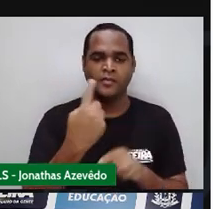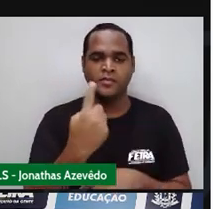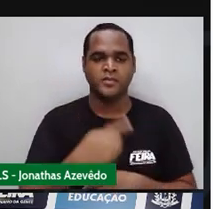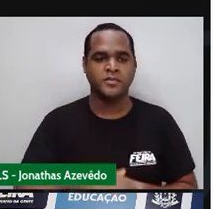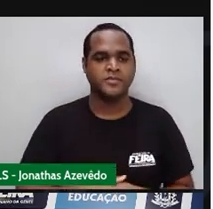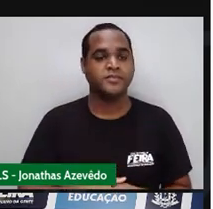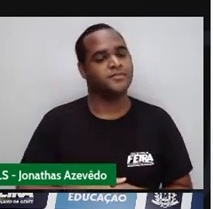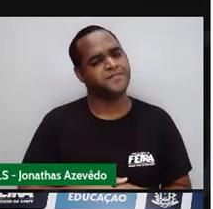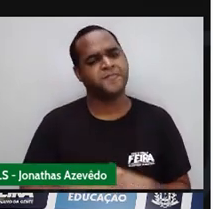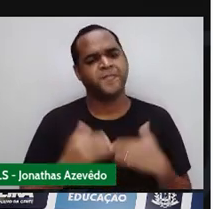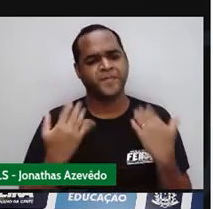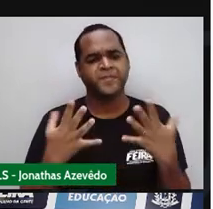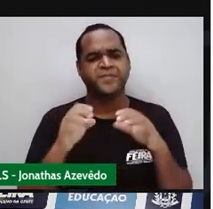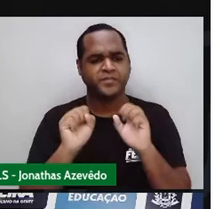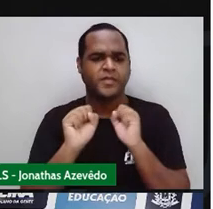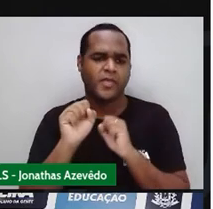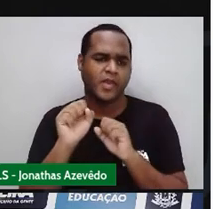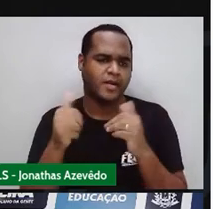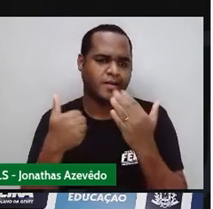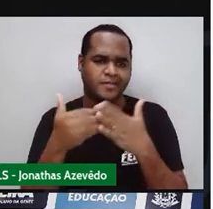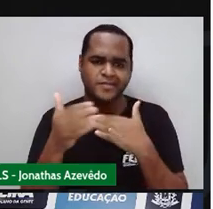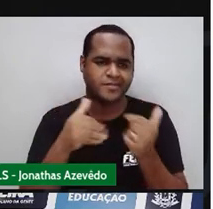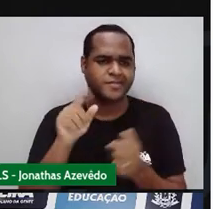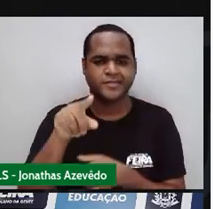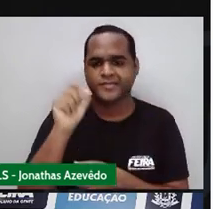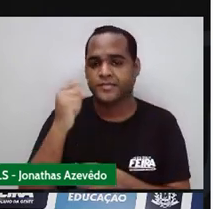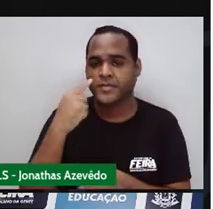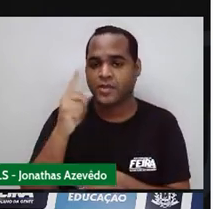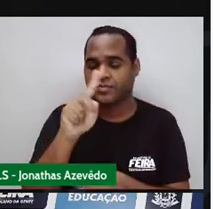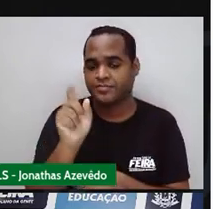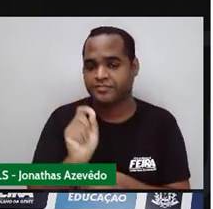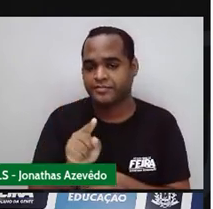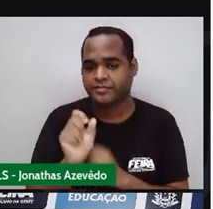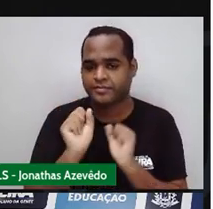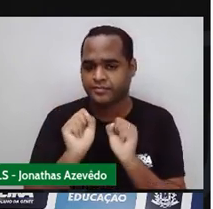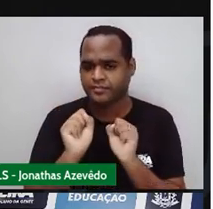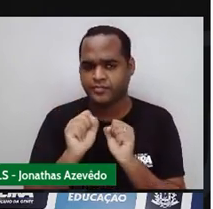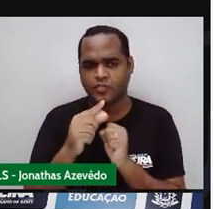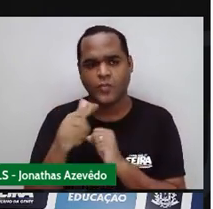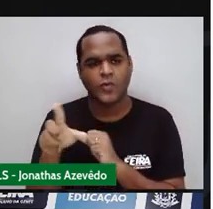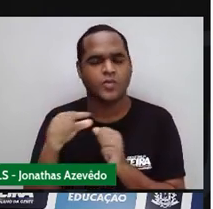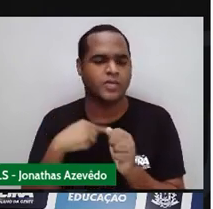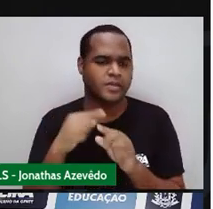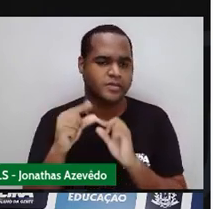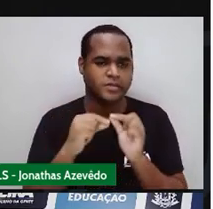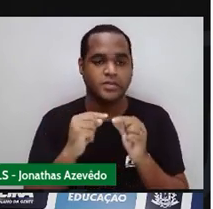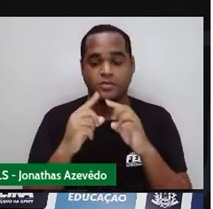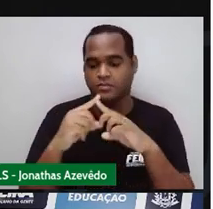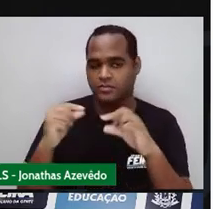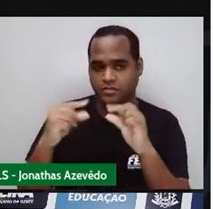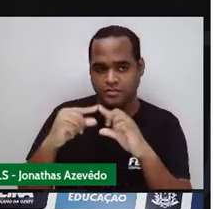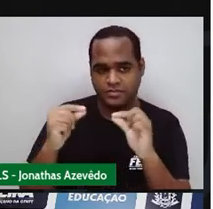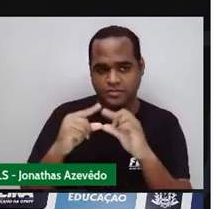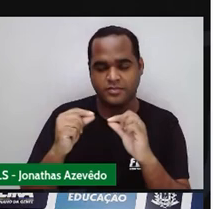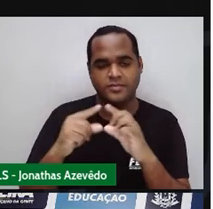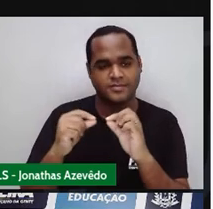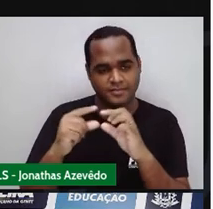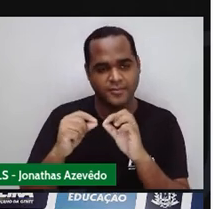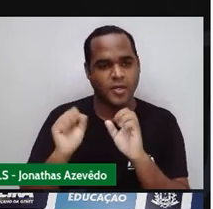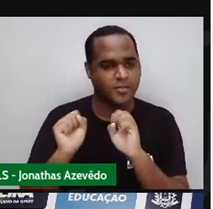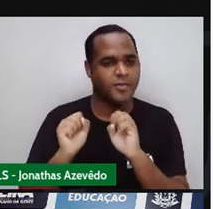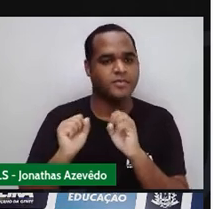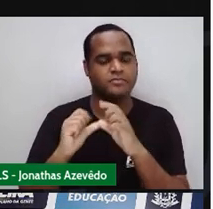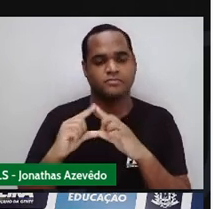Mas, sei lá Ao invés da interrogação A gente pode usar Algum outro símbolo Eu usei aqui uma estrelinha Por exemplo Né?